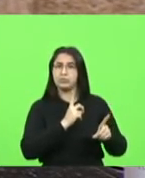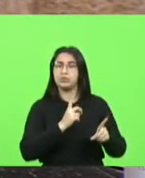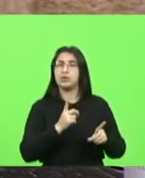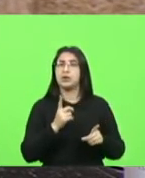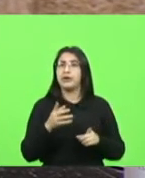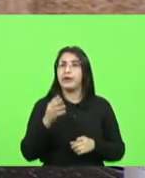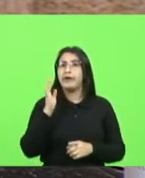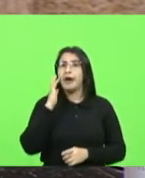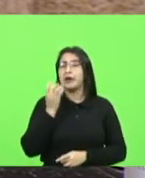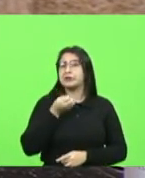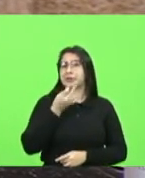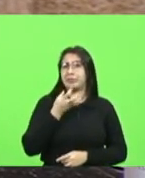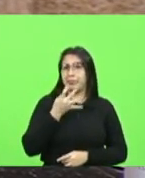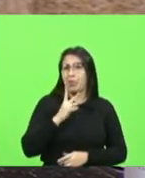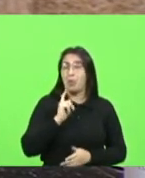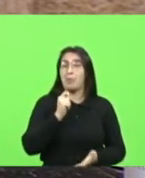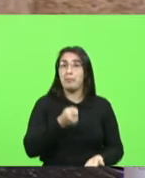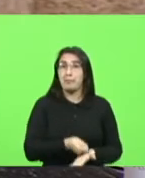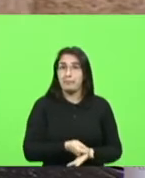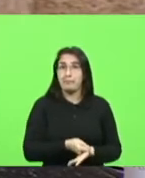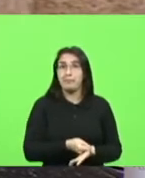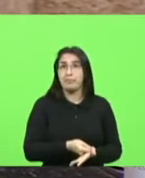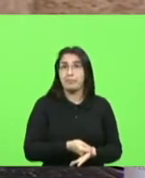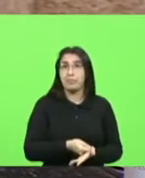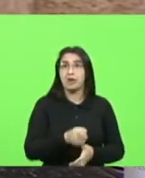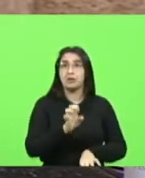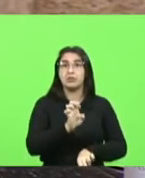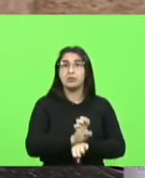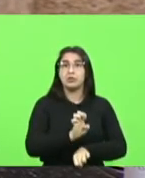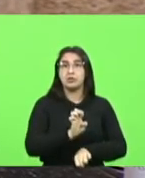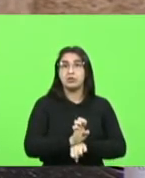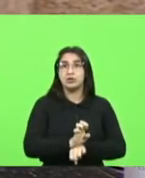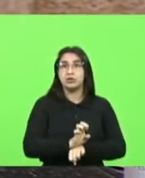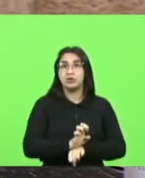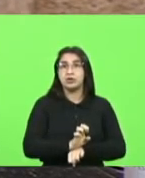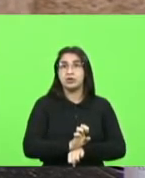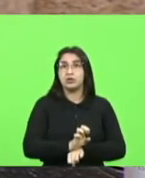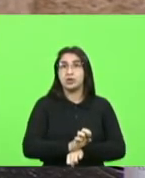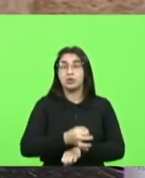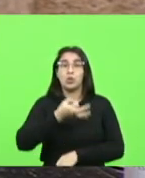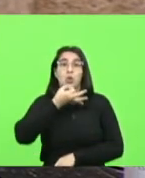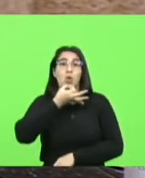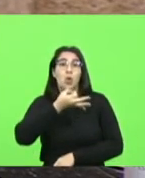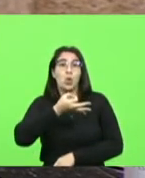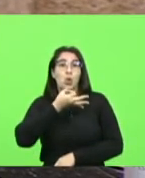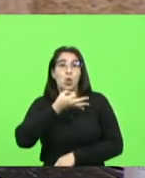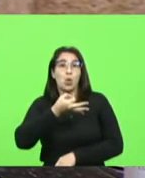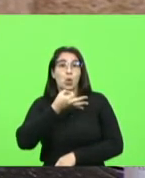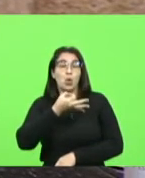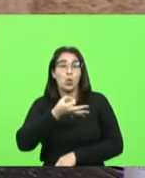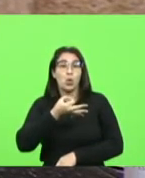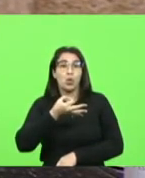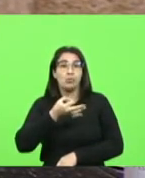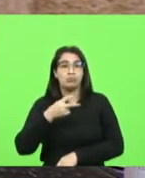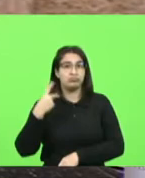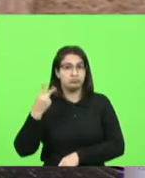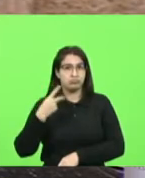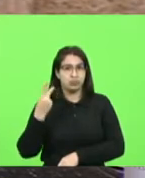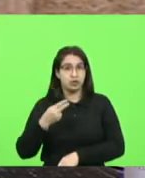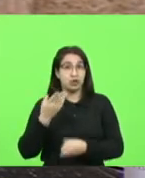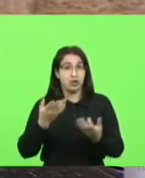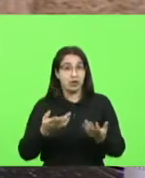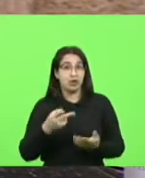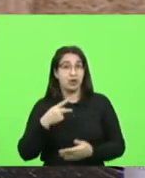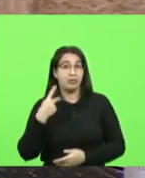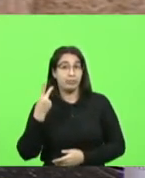pago pelo Estado para dar a opinião política dele então por algum motivo esse professor entendeu